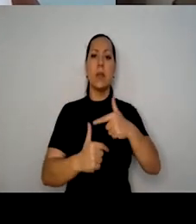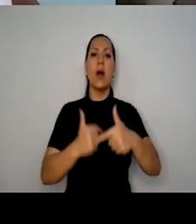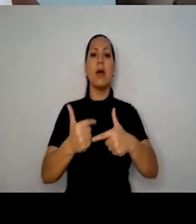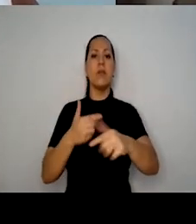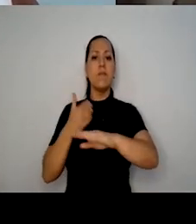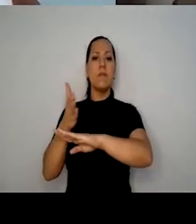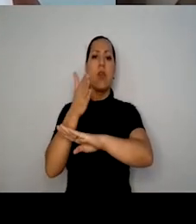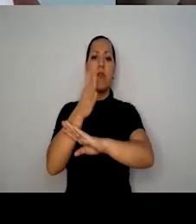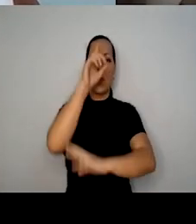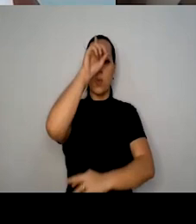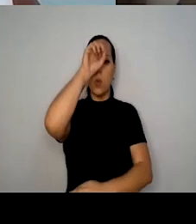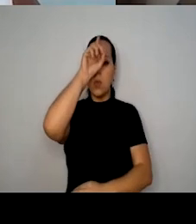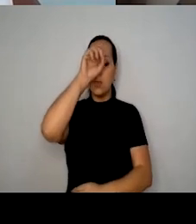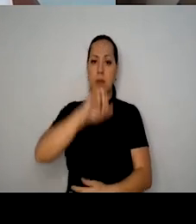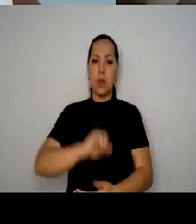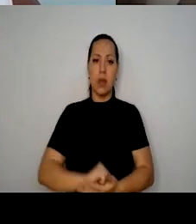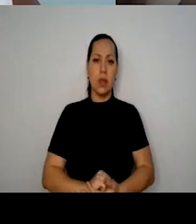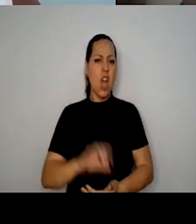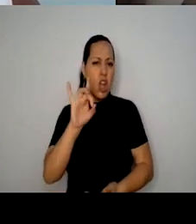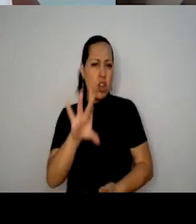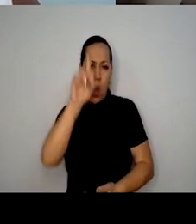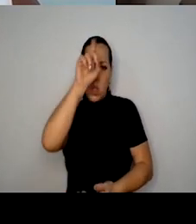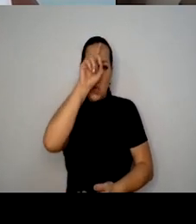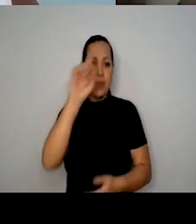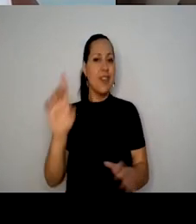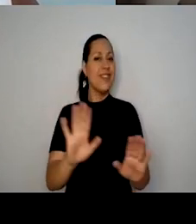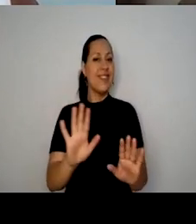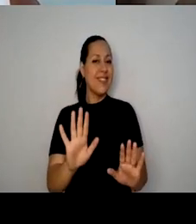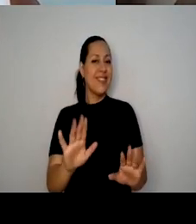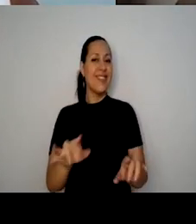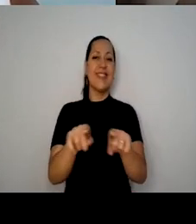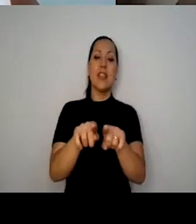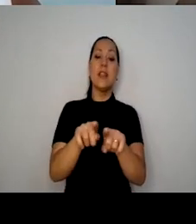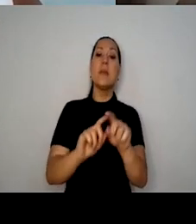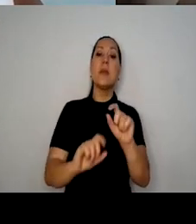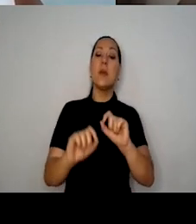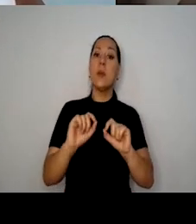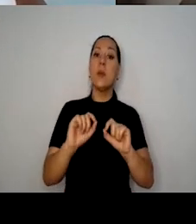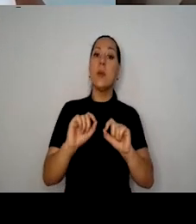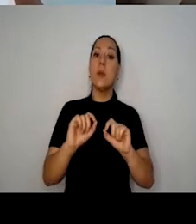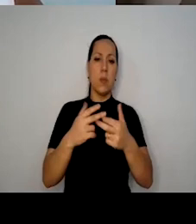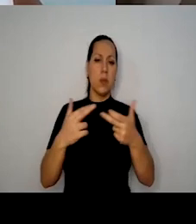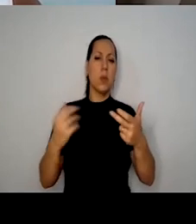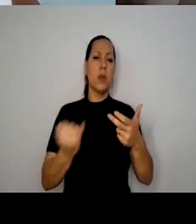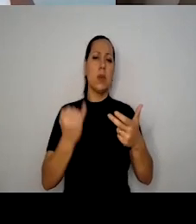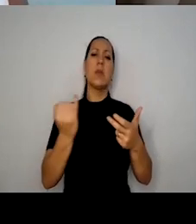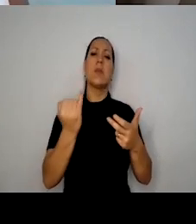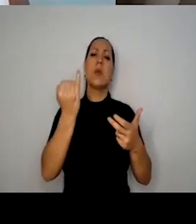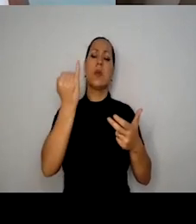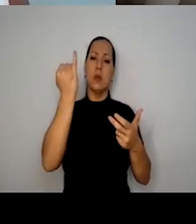hospitais. E não só nos hospitais, Mafalda, porque uma das coisas importantes, das coisas